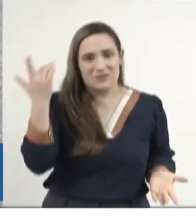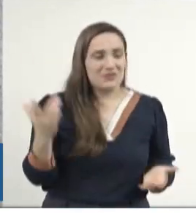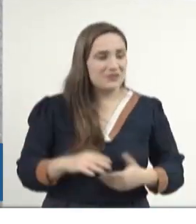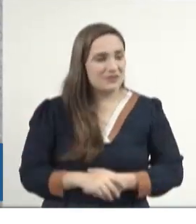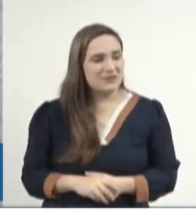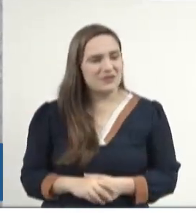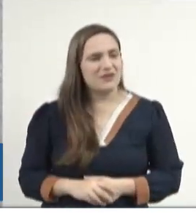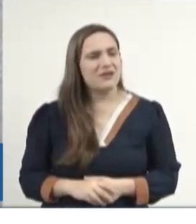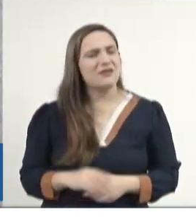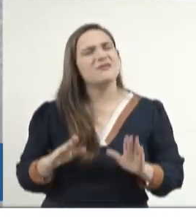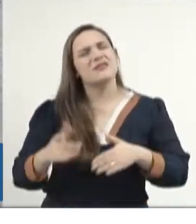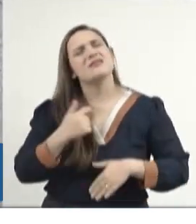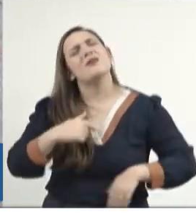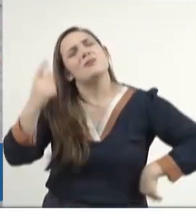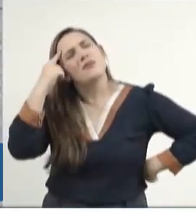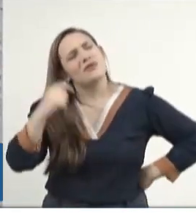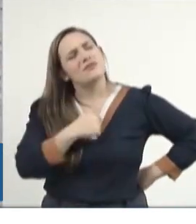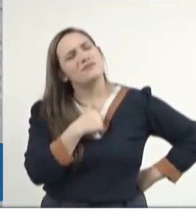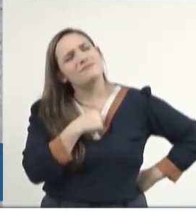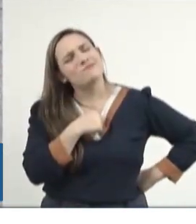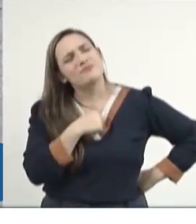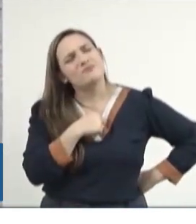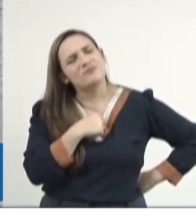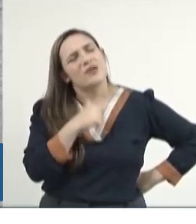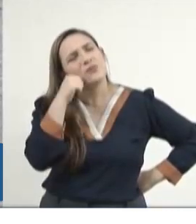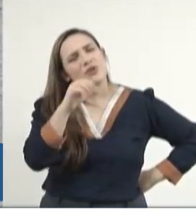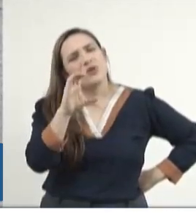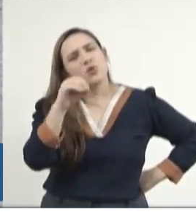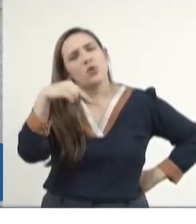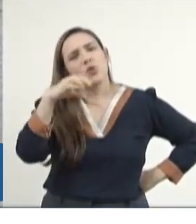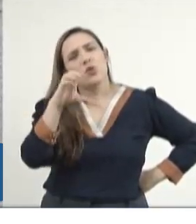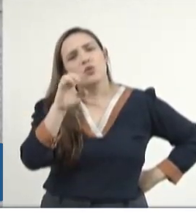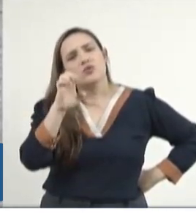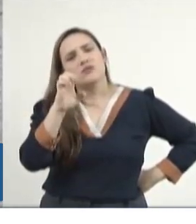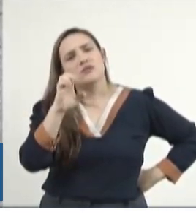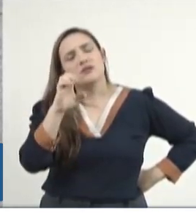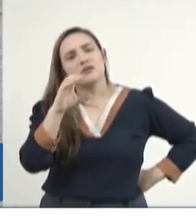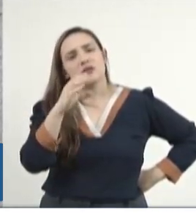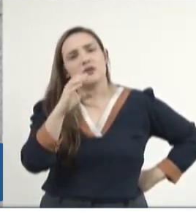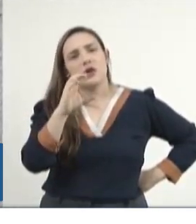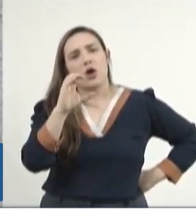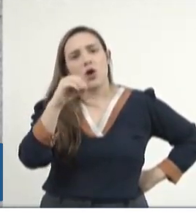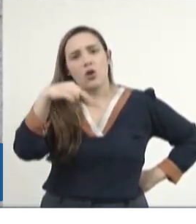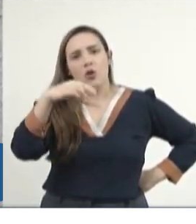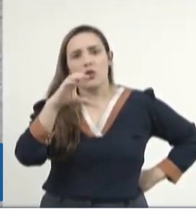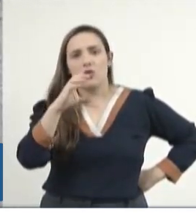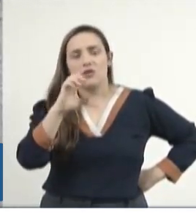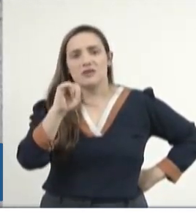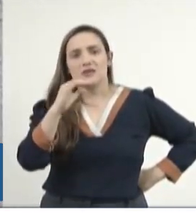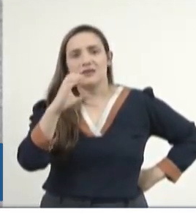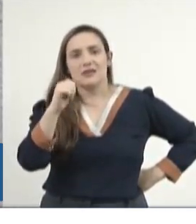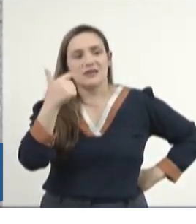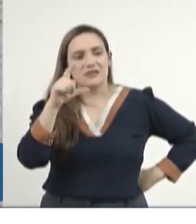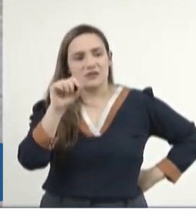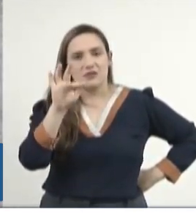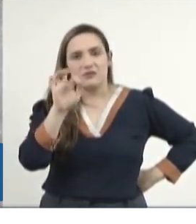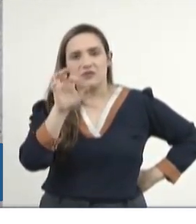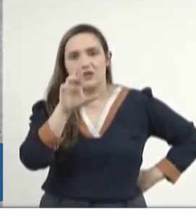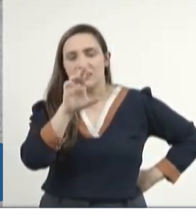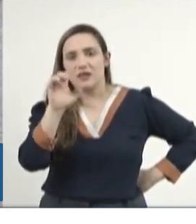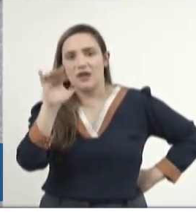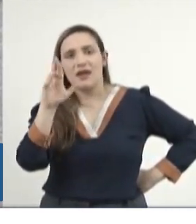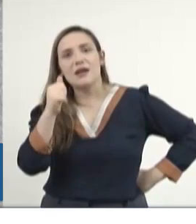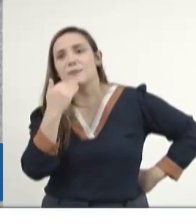fico assim imaginando. Dona Conceição Ferreira, em 1940, ela reivindicava o Teatro Nacional.